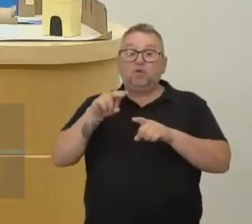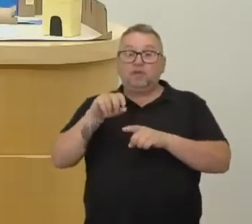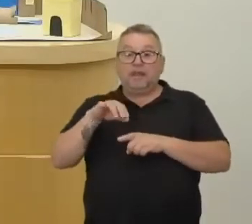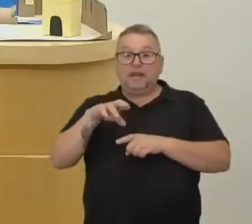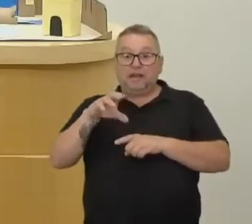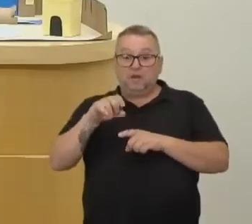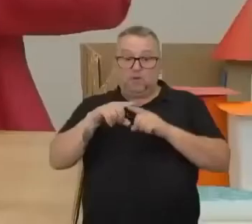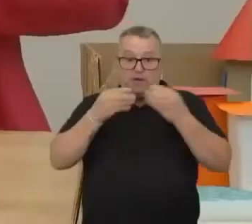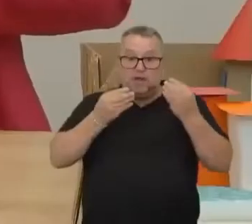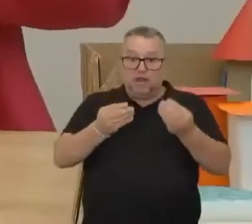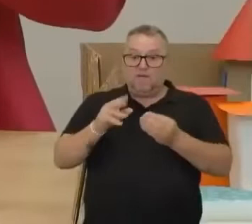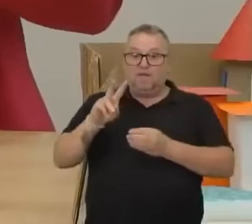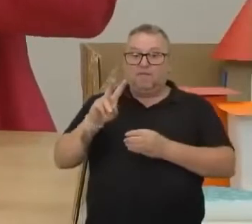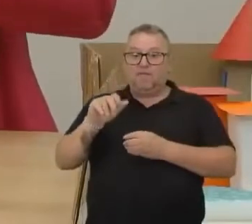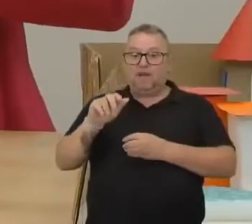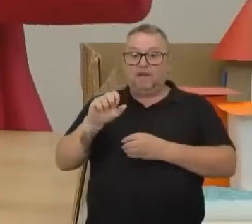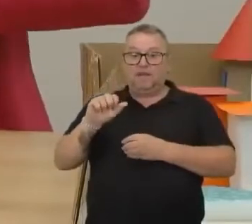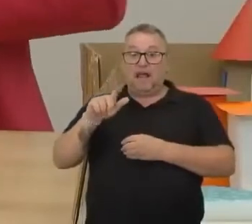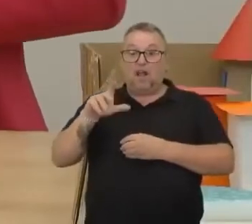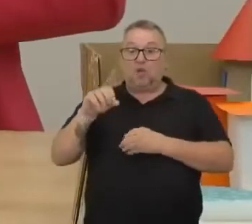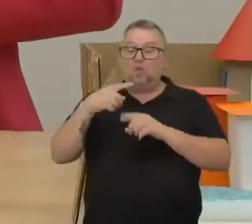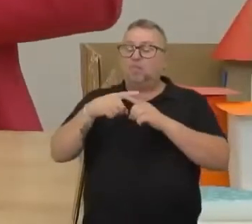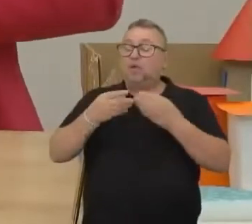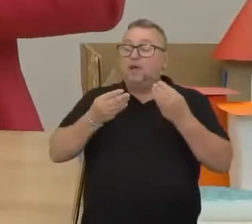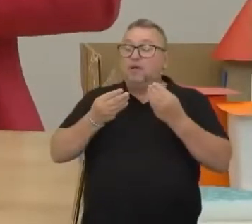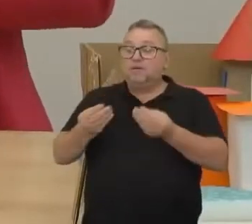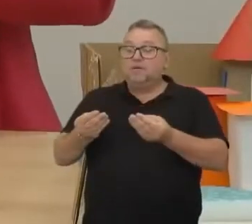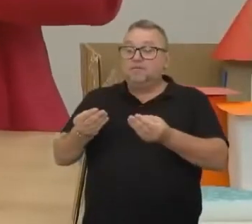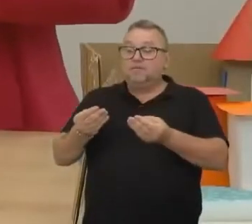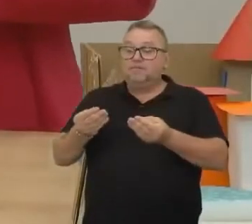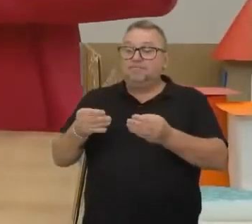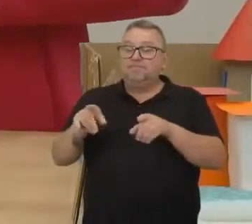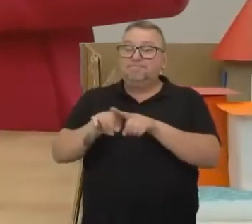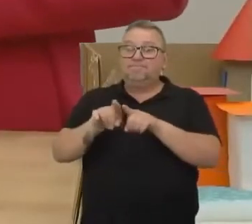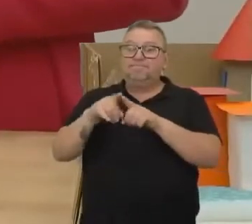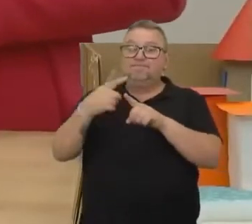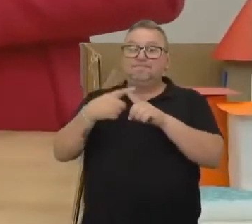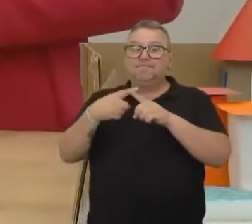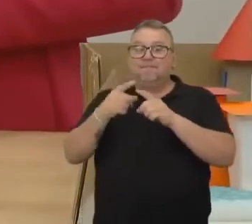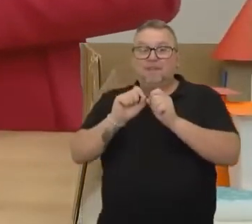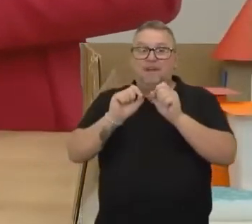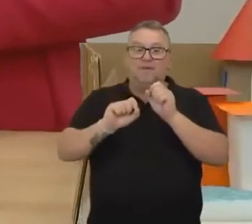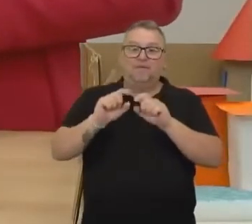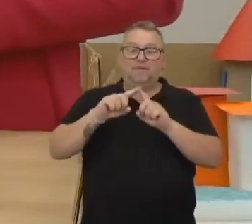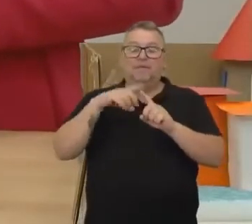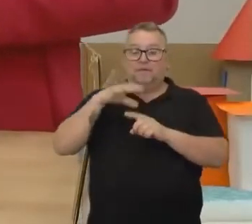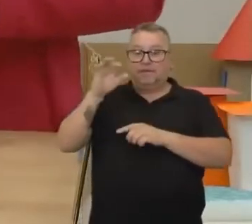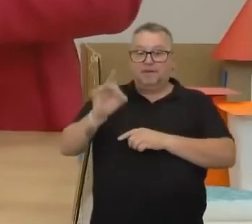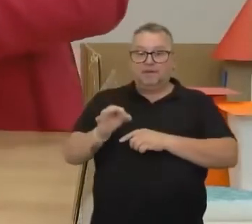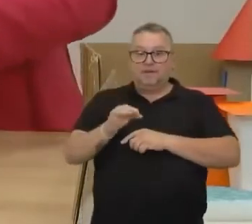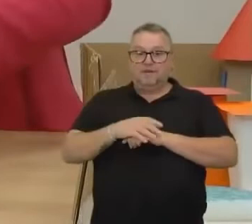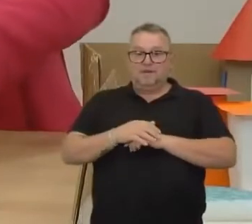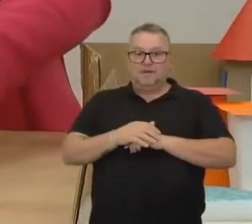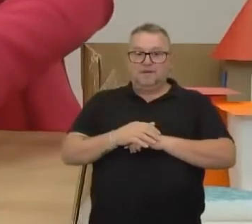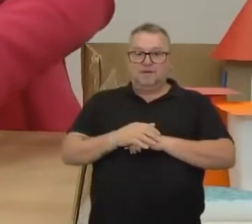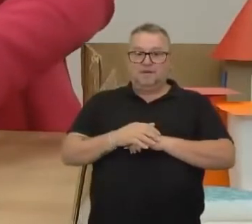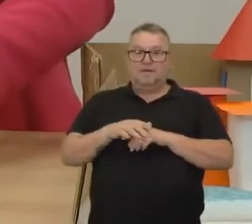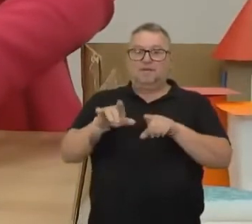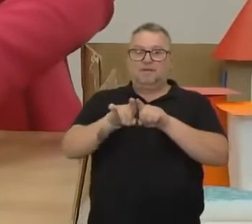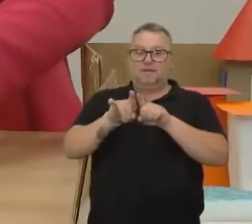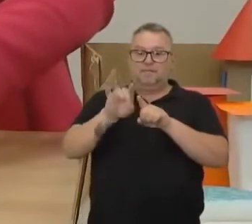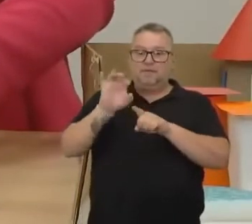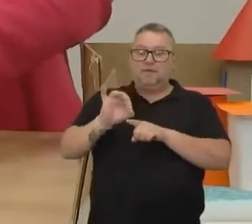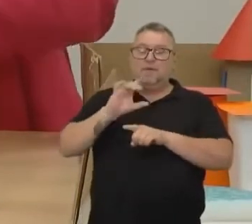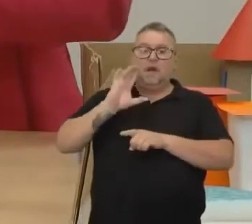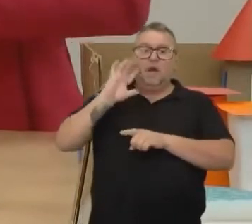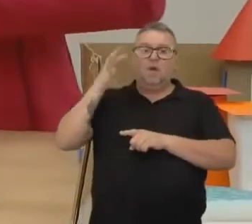o vassalo. Por que que ele entregava essas terras para o vassalo? Porque ele precisava de proteção, certo? E agora a gente vai entender o que que